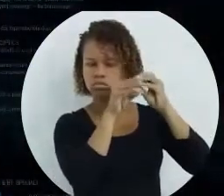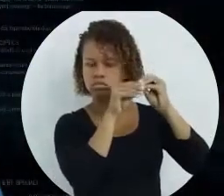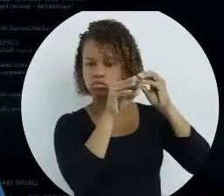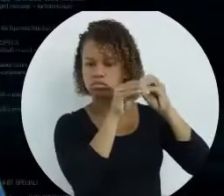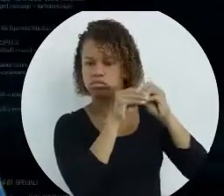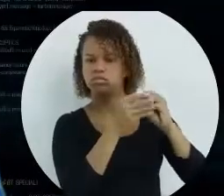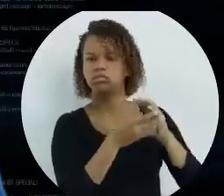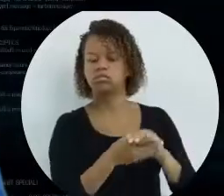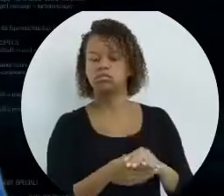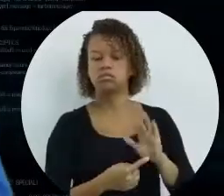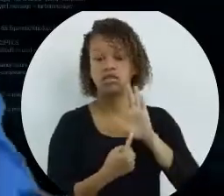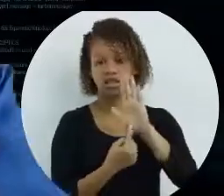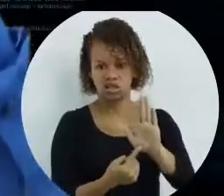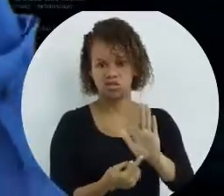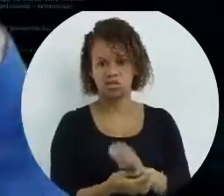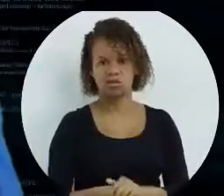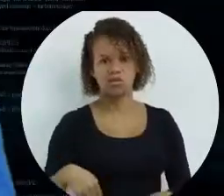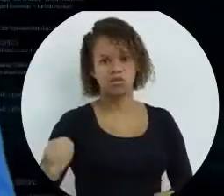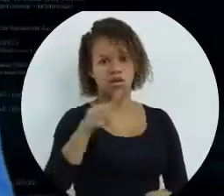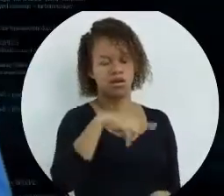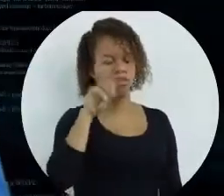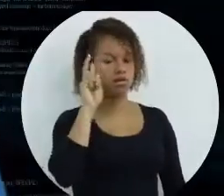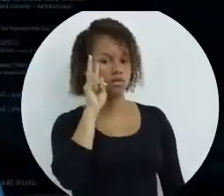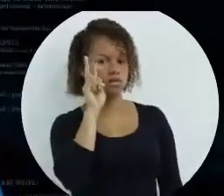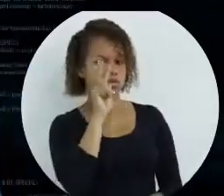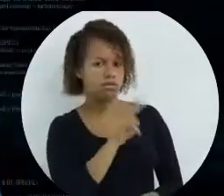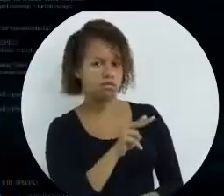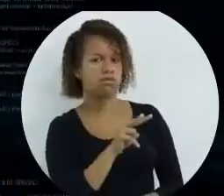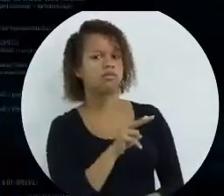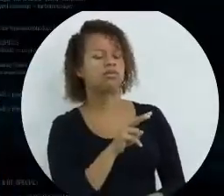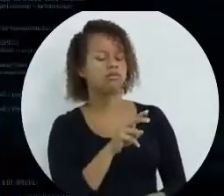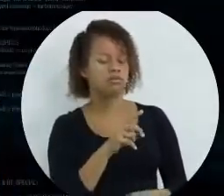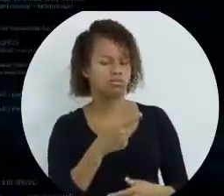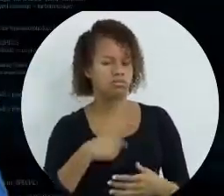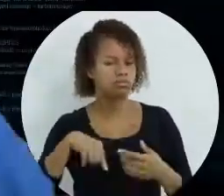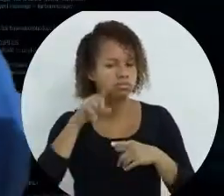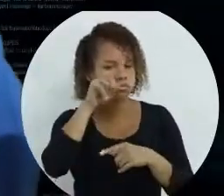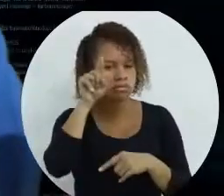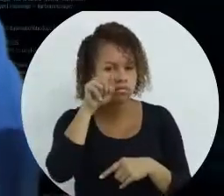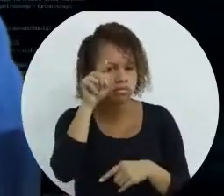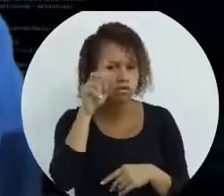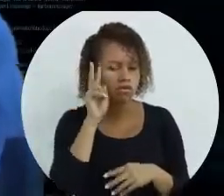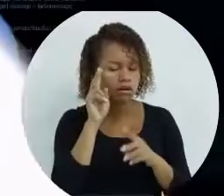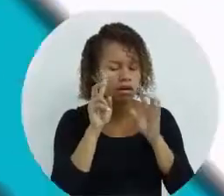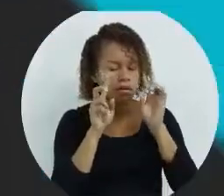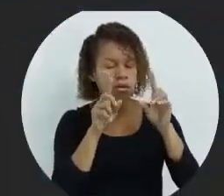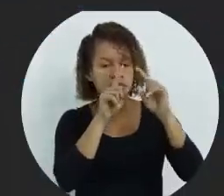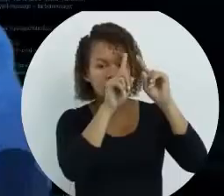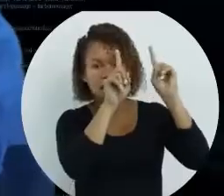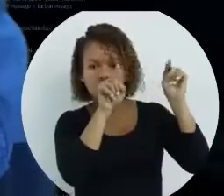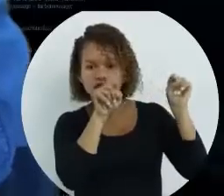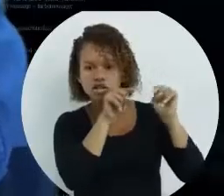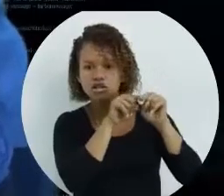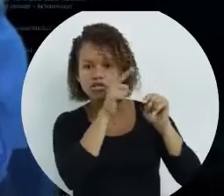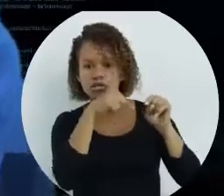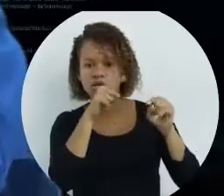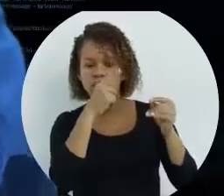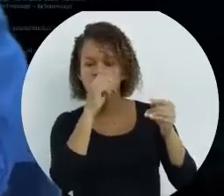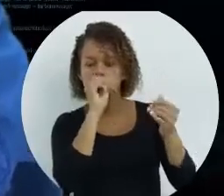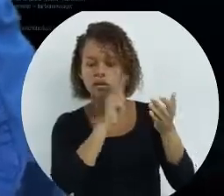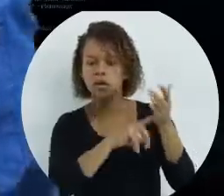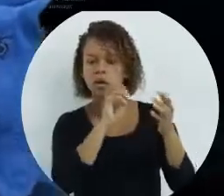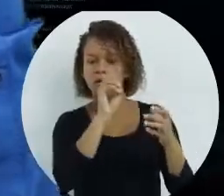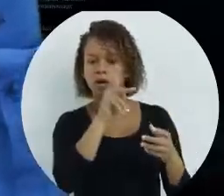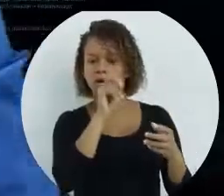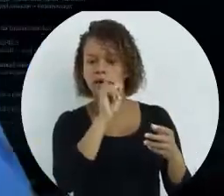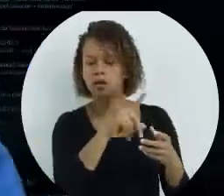exibidos, certo? Então, quando a gente rodar isso daí no navegador, ele vai aparecer a caixinha, e você vai apertar ok,